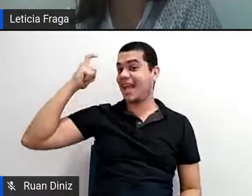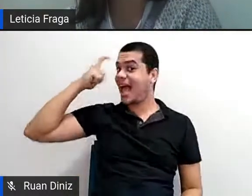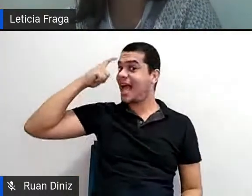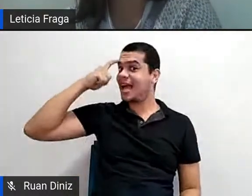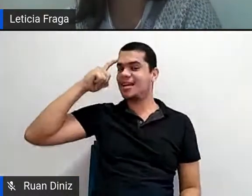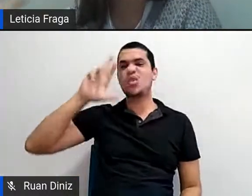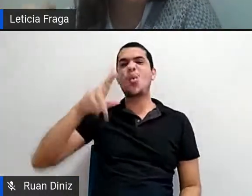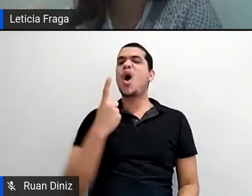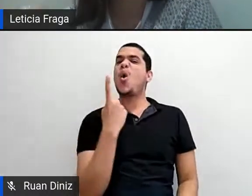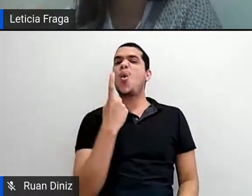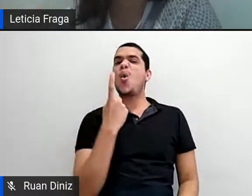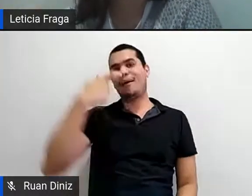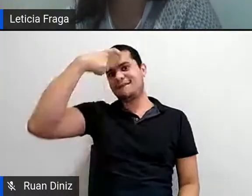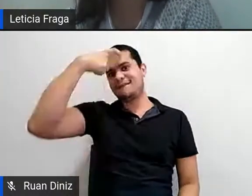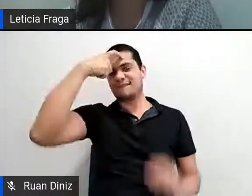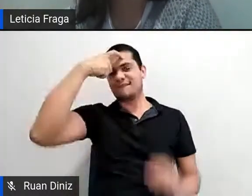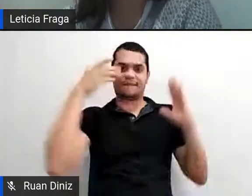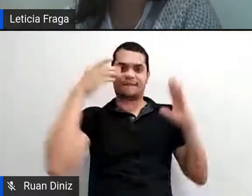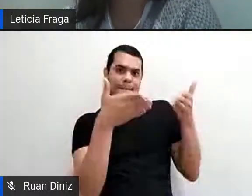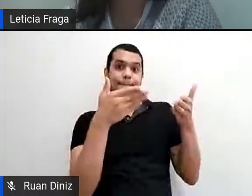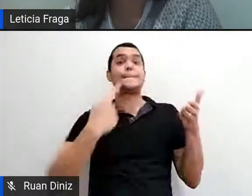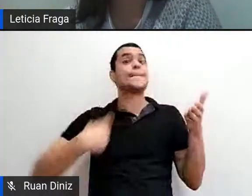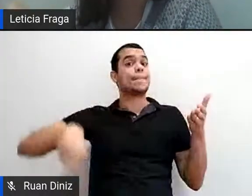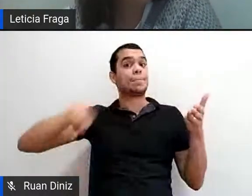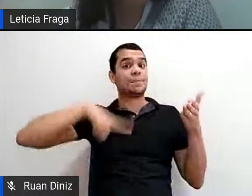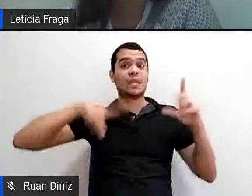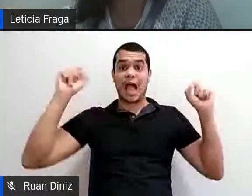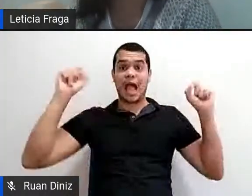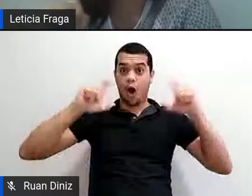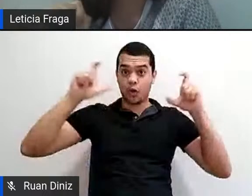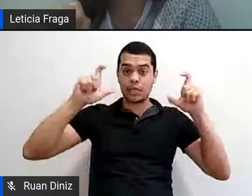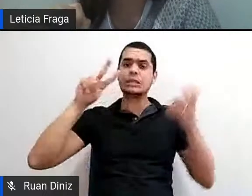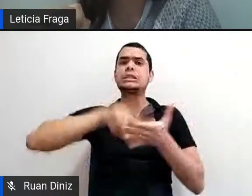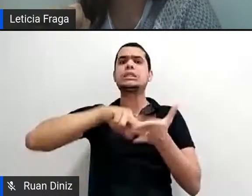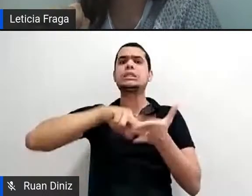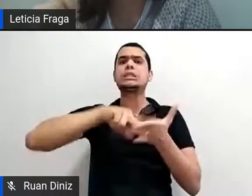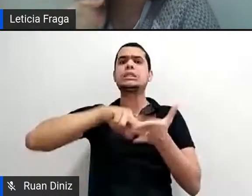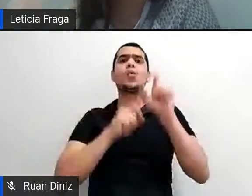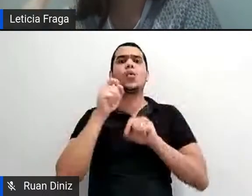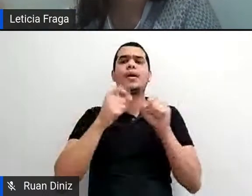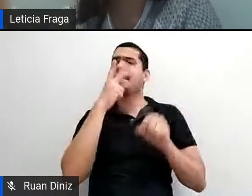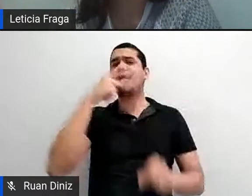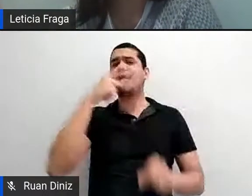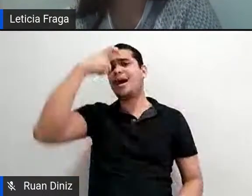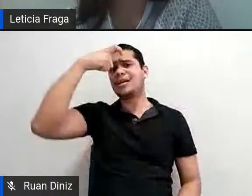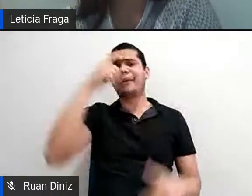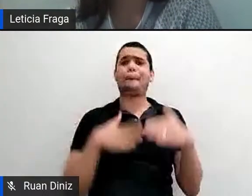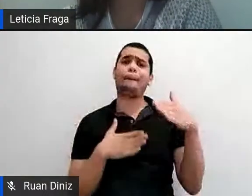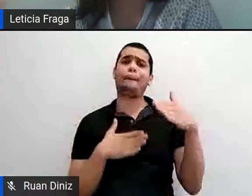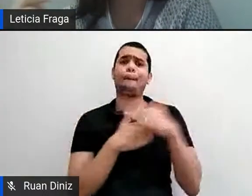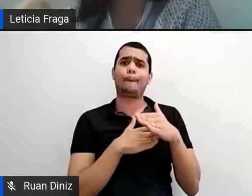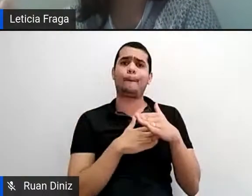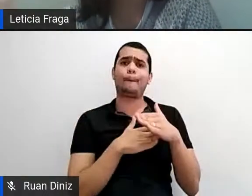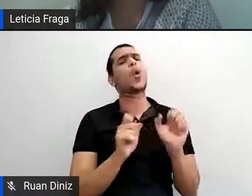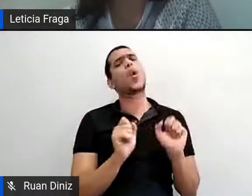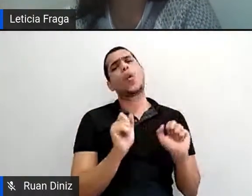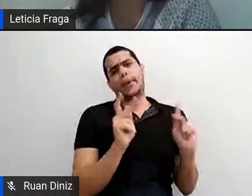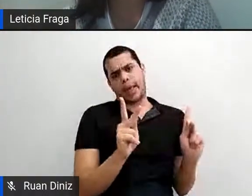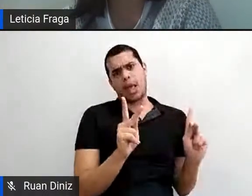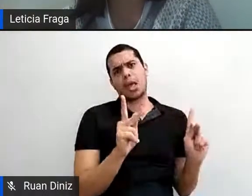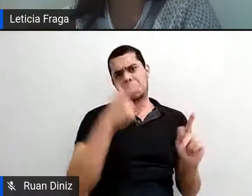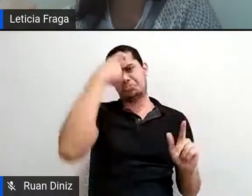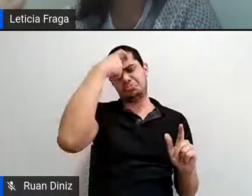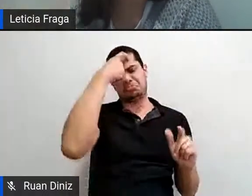razão. E quando a gente tá acordado, a razão te limita. tudo bem, ela tem a sua função, né, não tô dizendo que não,